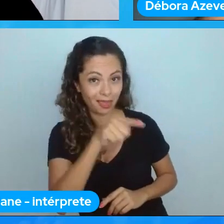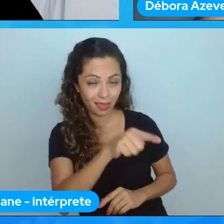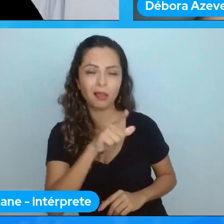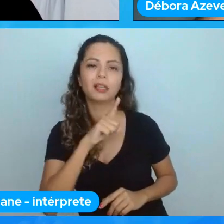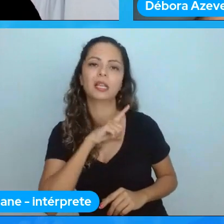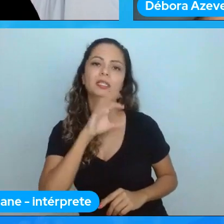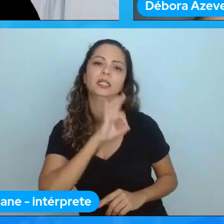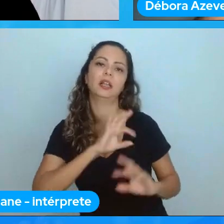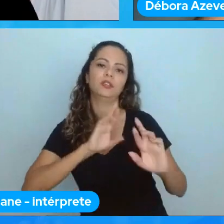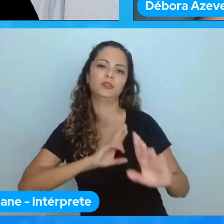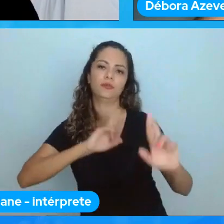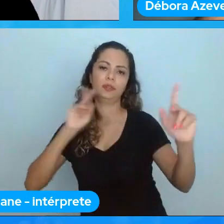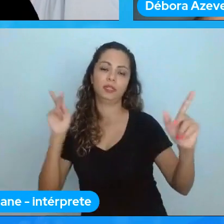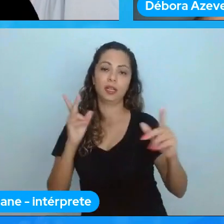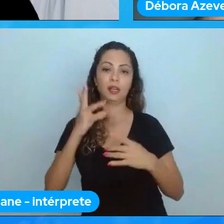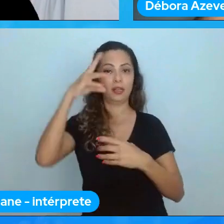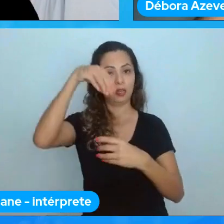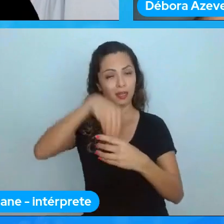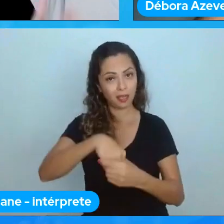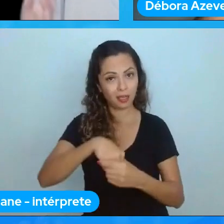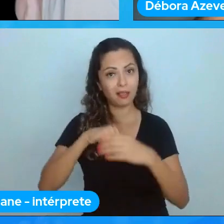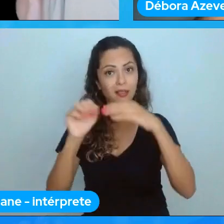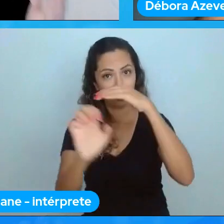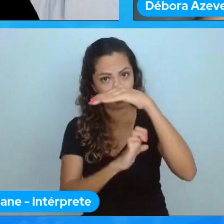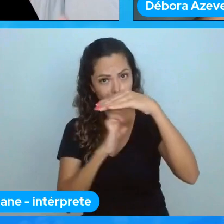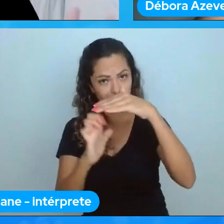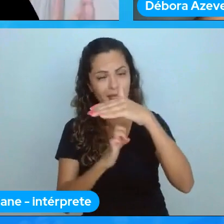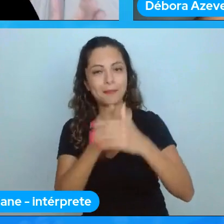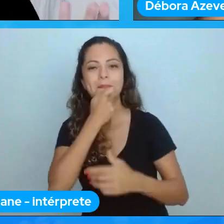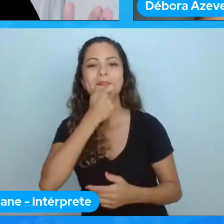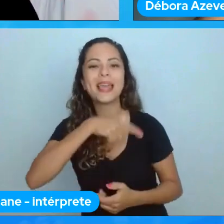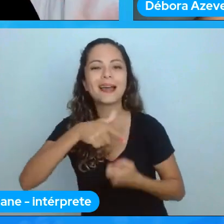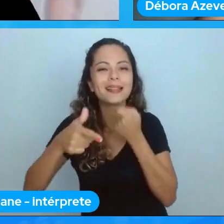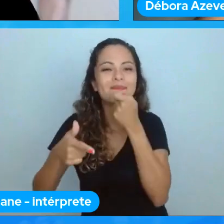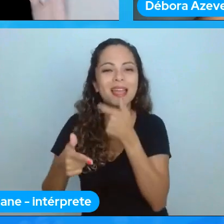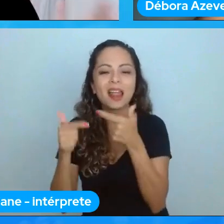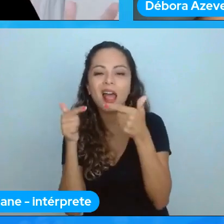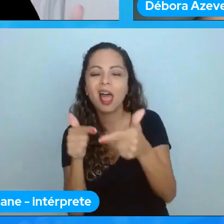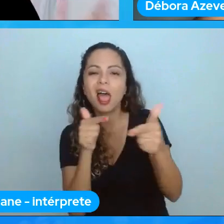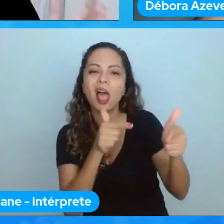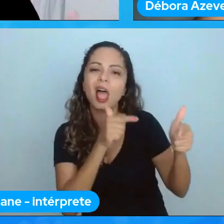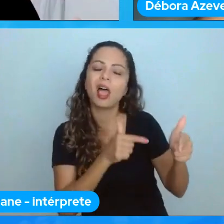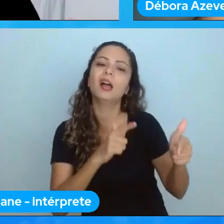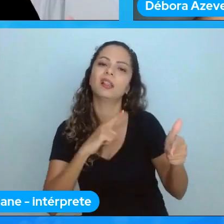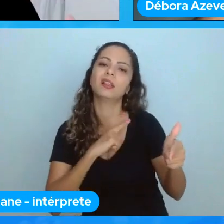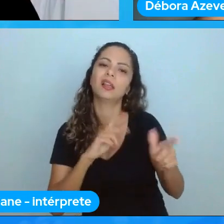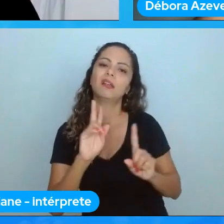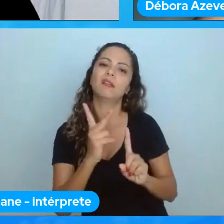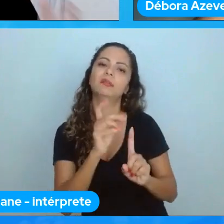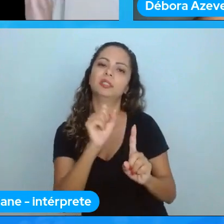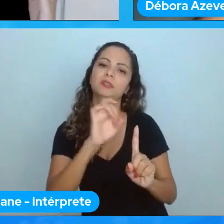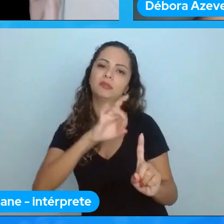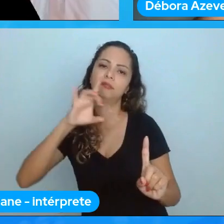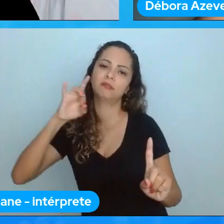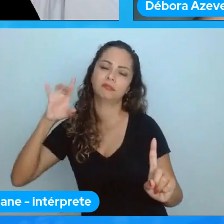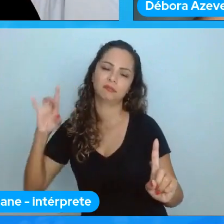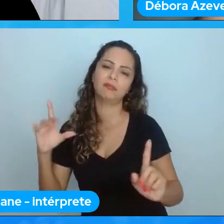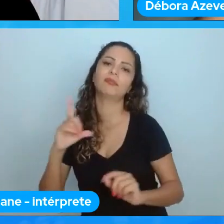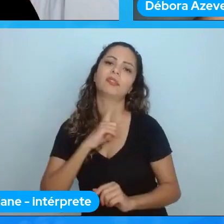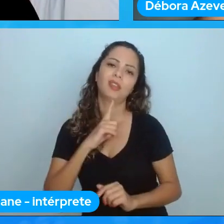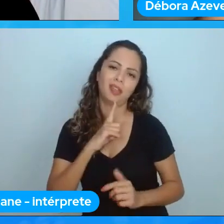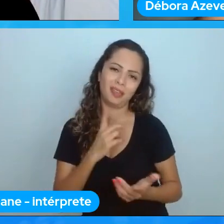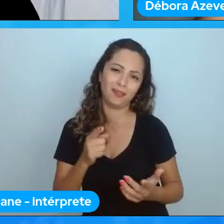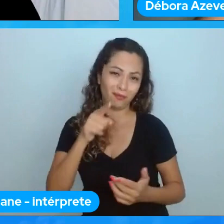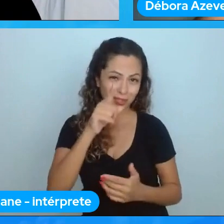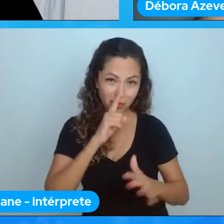a gente não está tendo mais medo de falar sobre isso então se você não está tomando cuidado com isso a gente